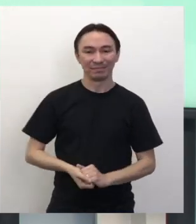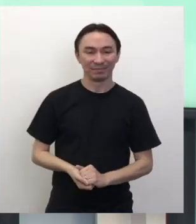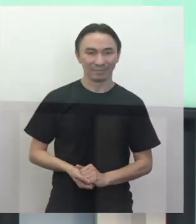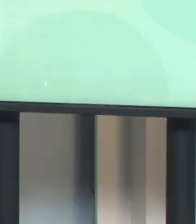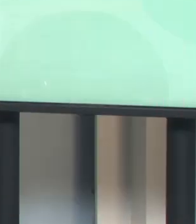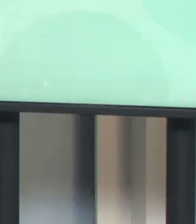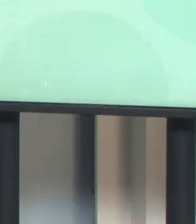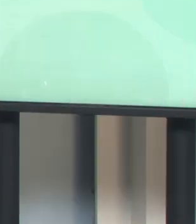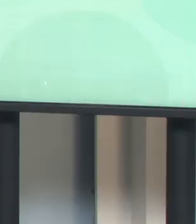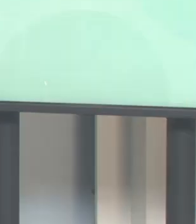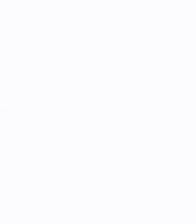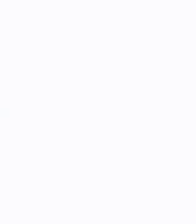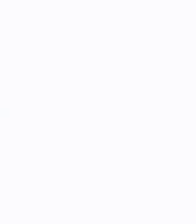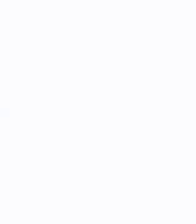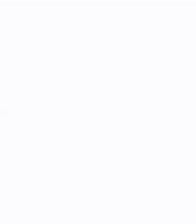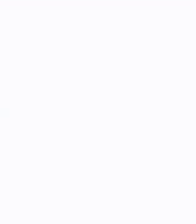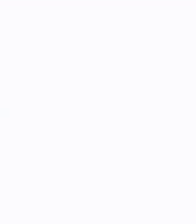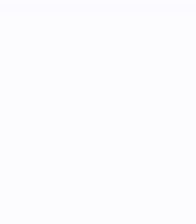Tchau, tchau.